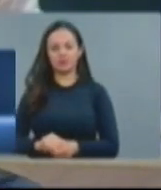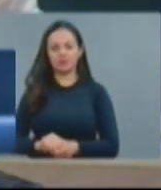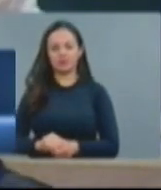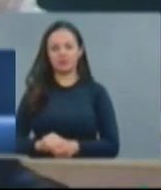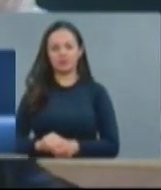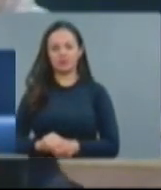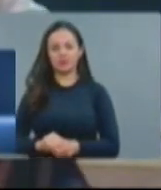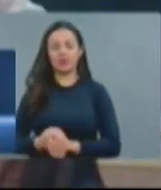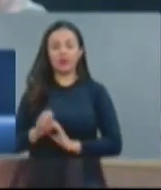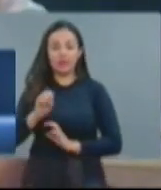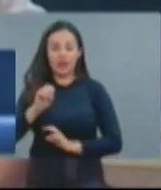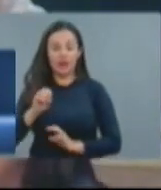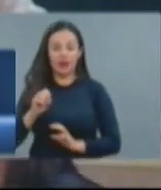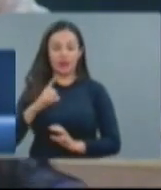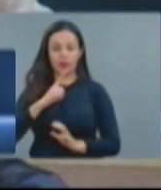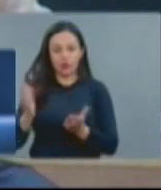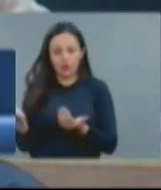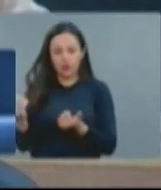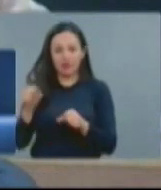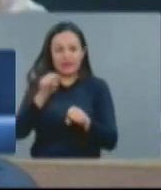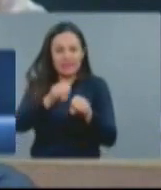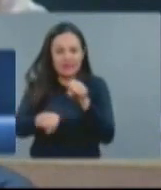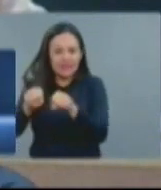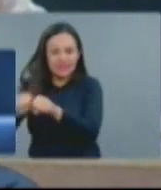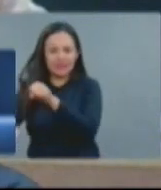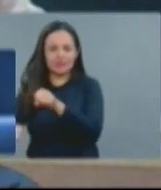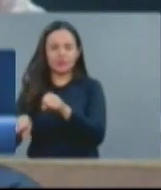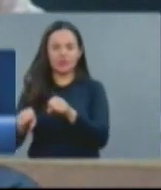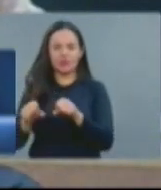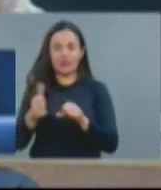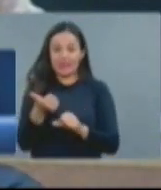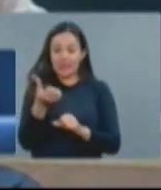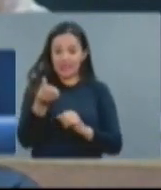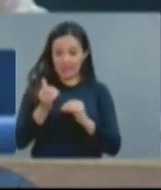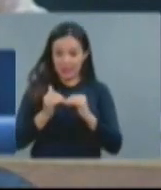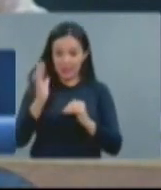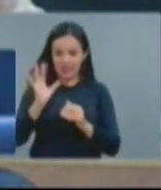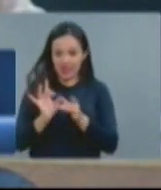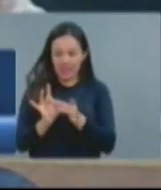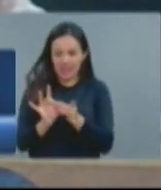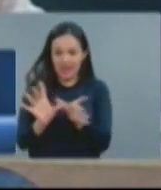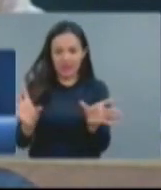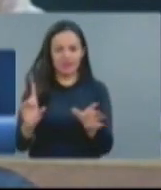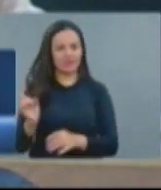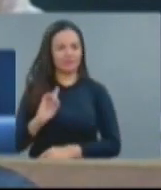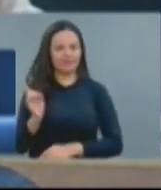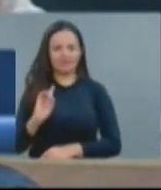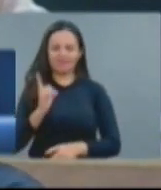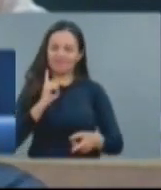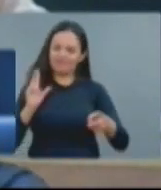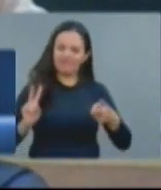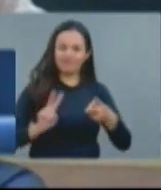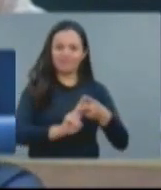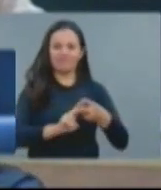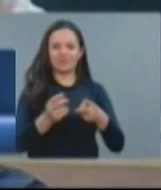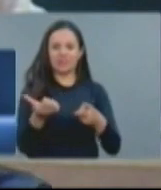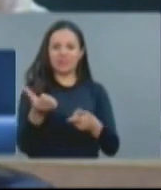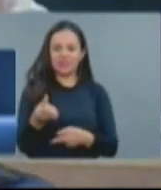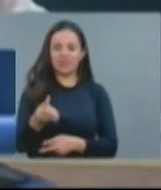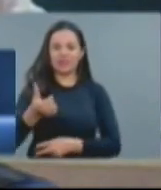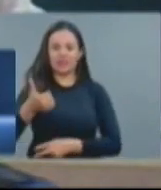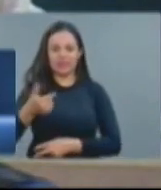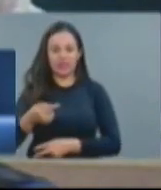praticarão crimes hediondos não mais ficarão na impunidade mesmo tendo 16, 17